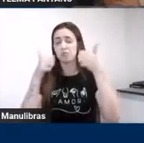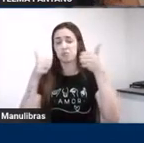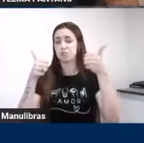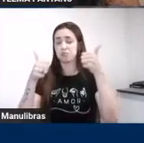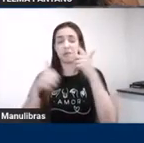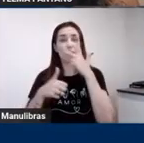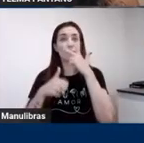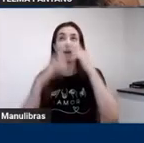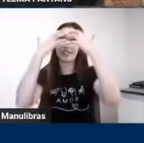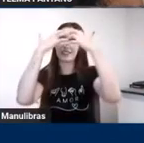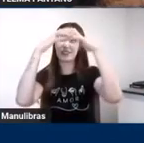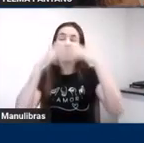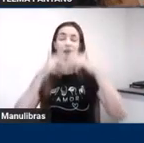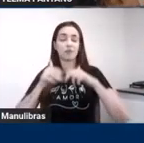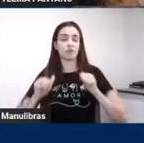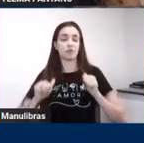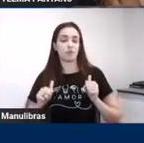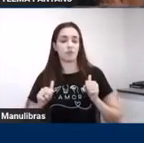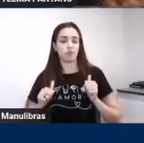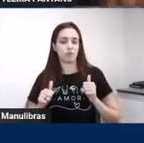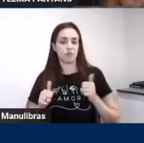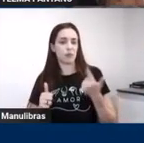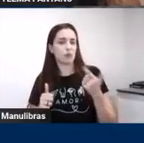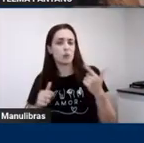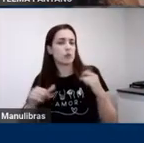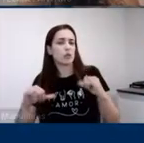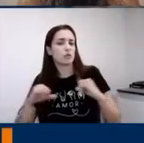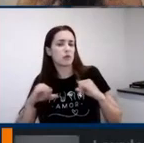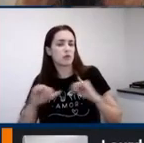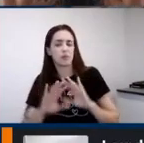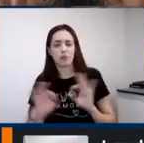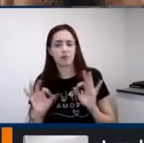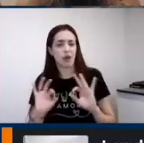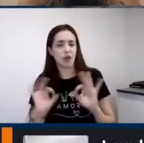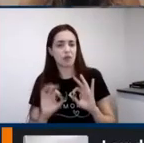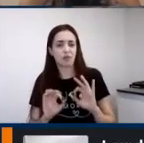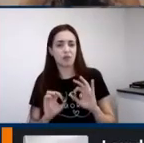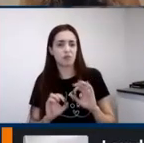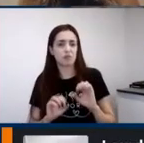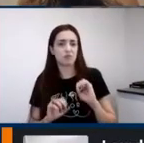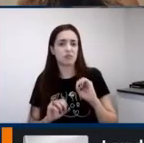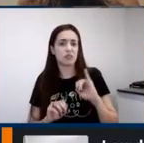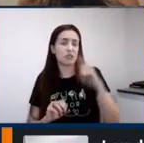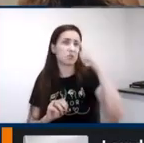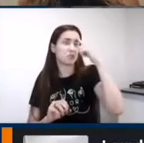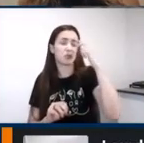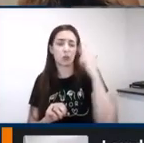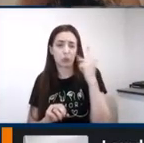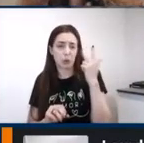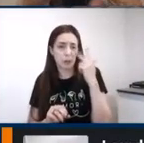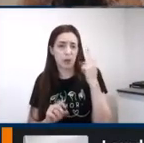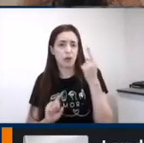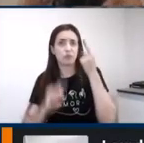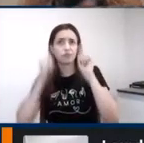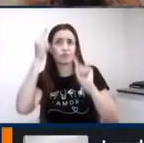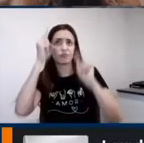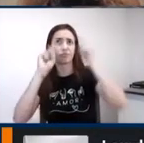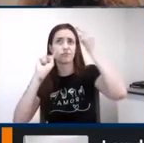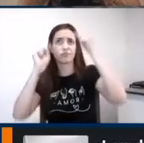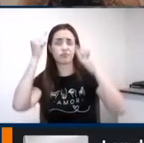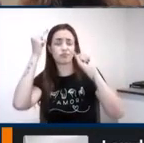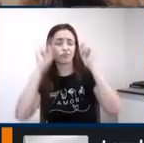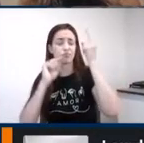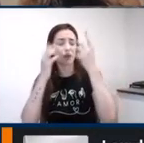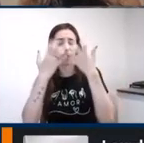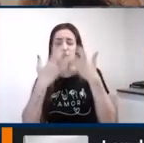está tudo legal. Ele não está em sofrimento se não tiver lesão, se ele estiver recebendo nutriente dele. Ele está funcionando da melhor